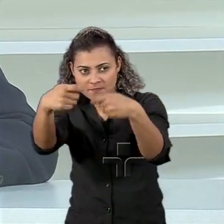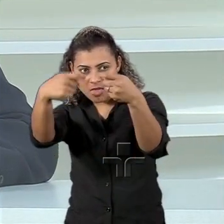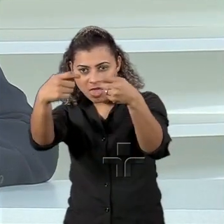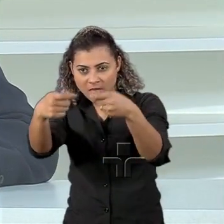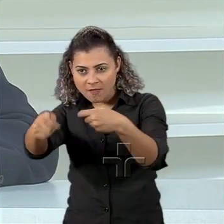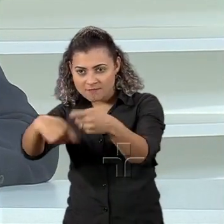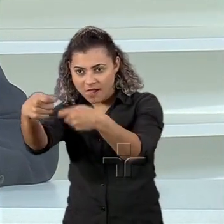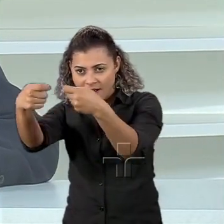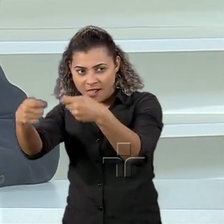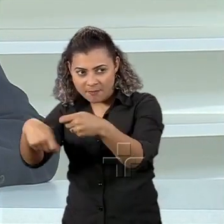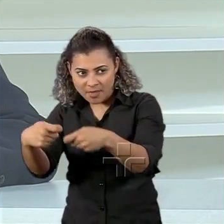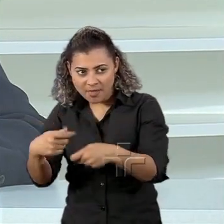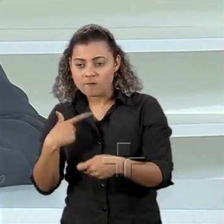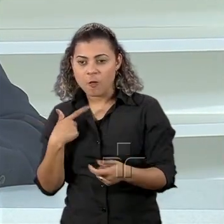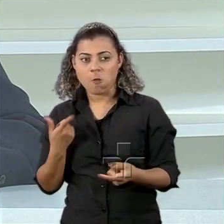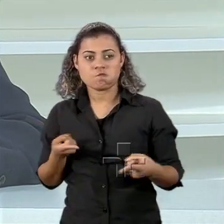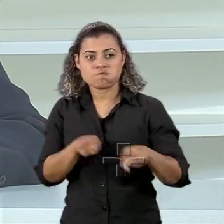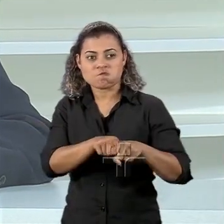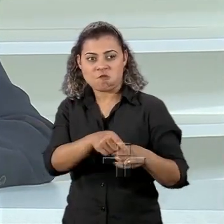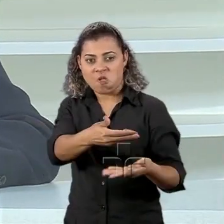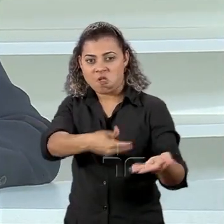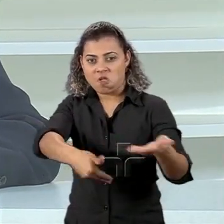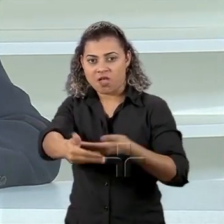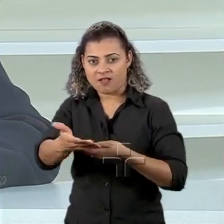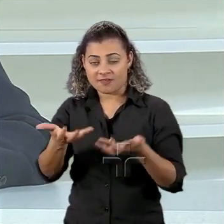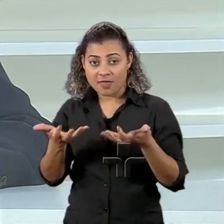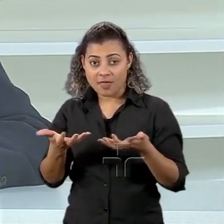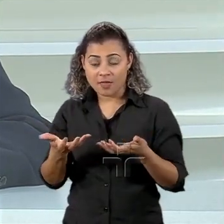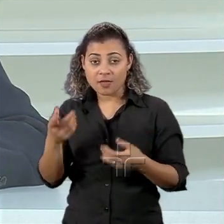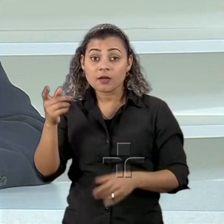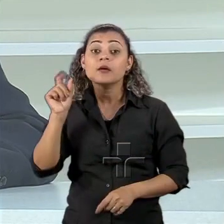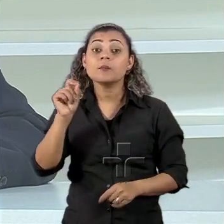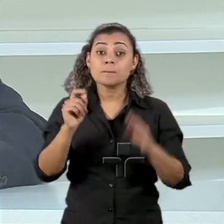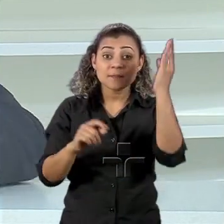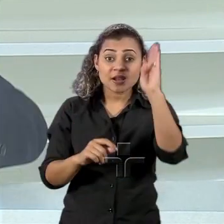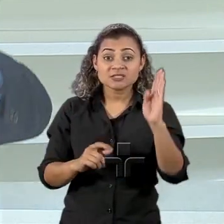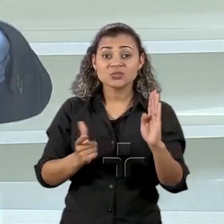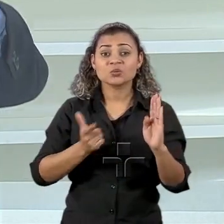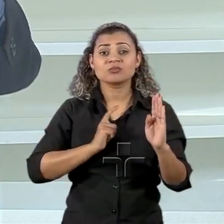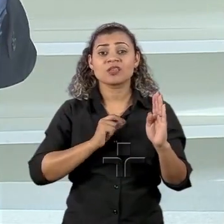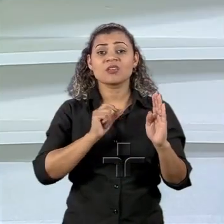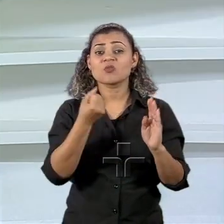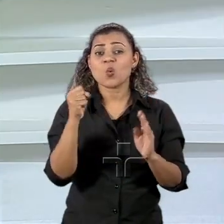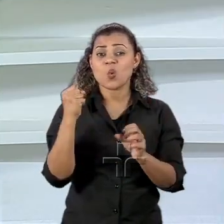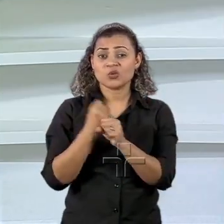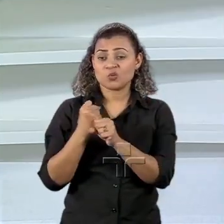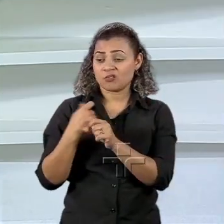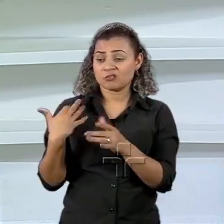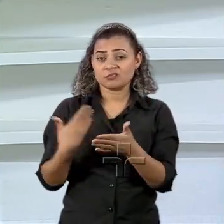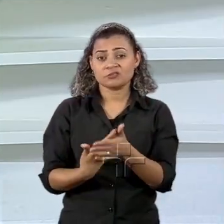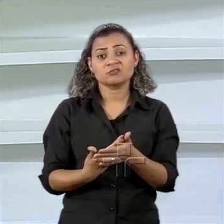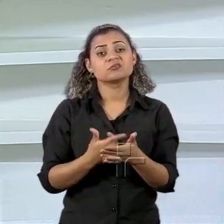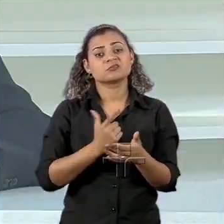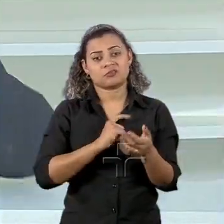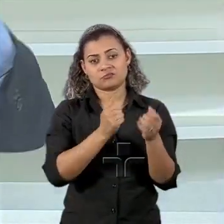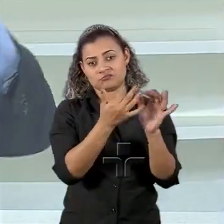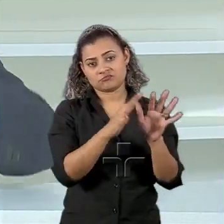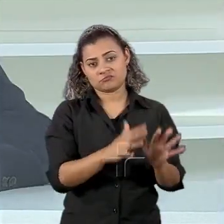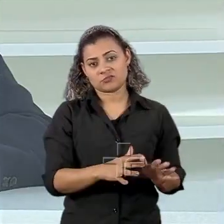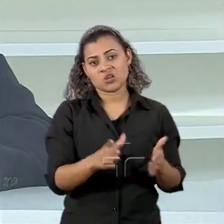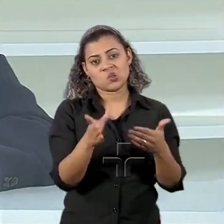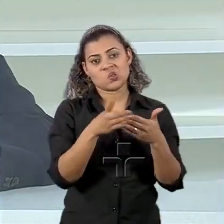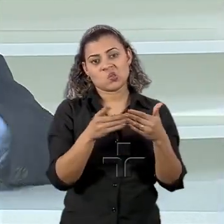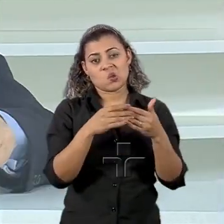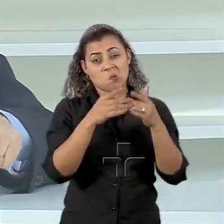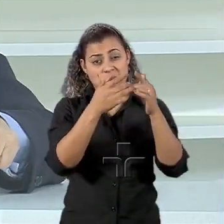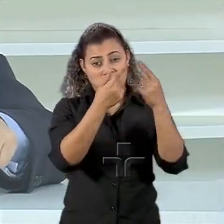Brasil, nos últimos oito anos, teve déficit. acumulou 47 bilhões de dólares a favor dos